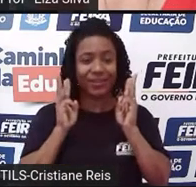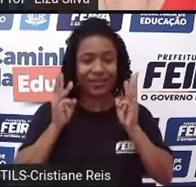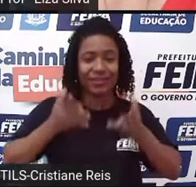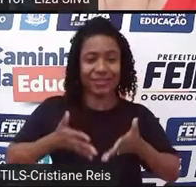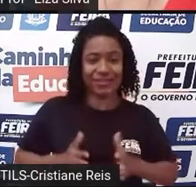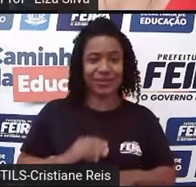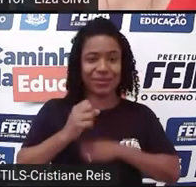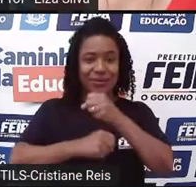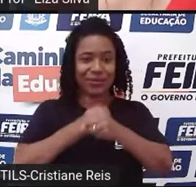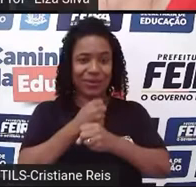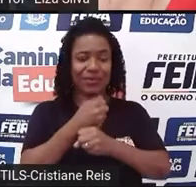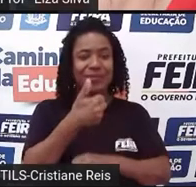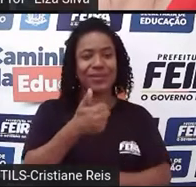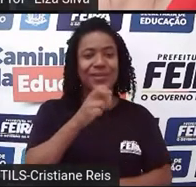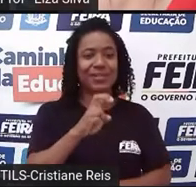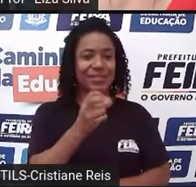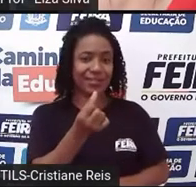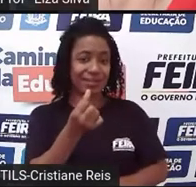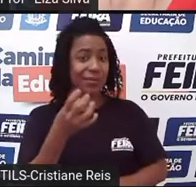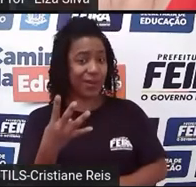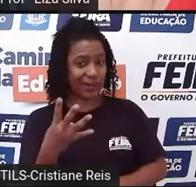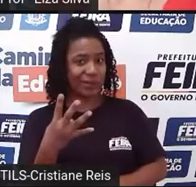morreu em 1616.